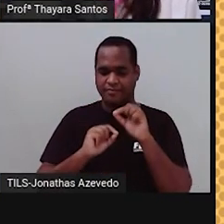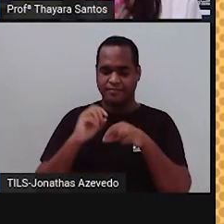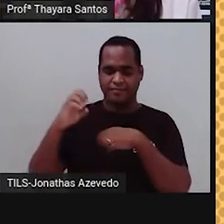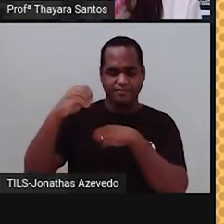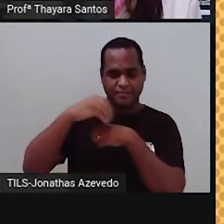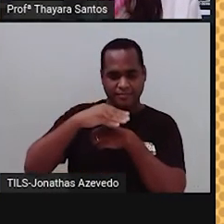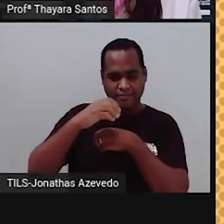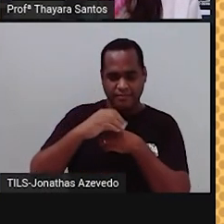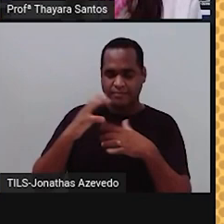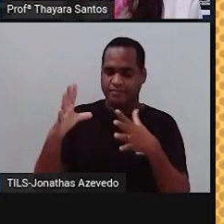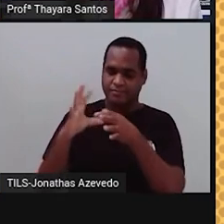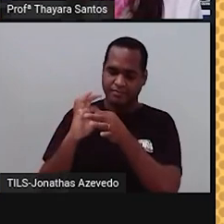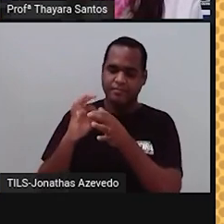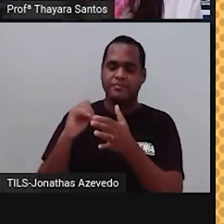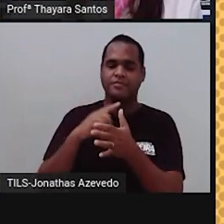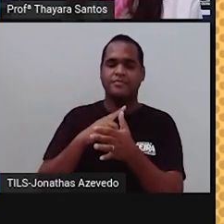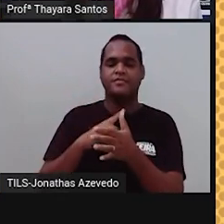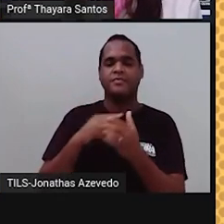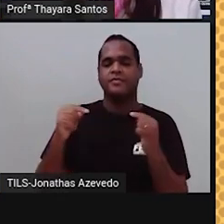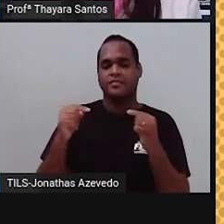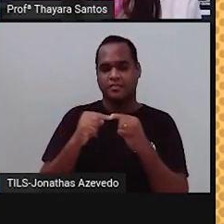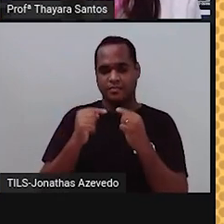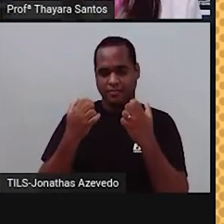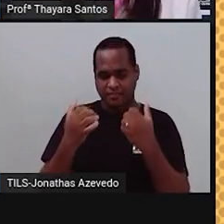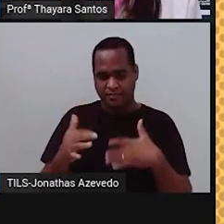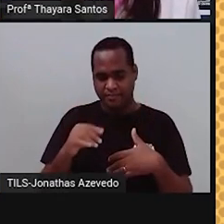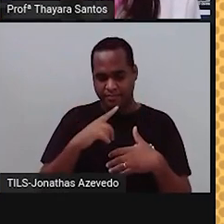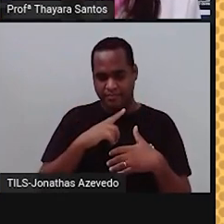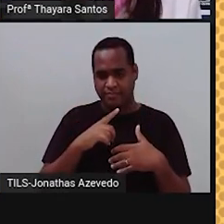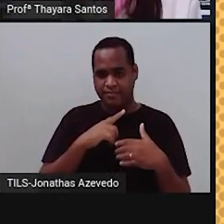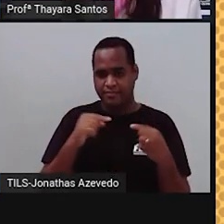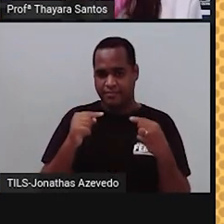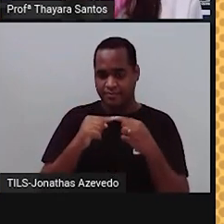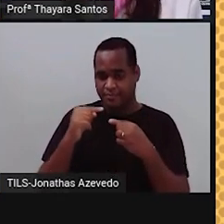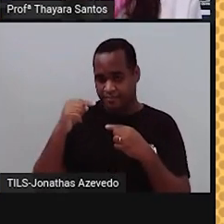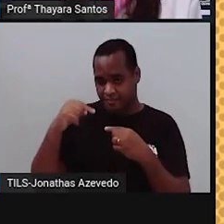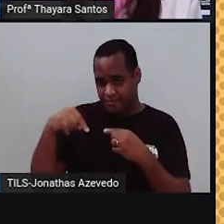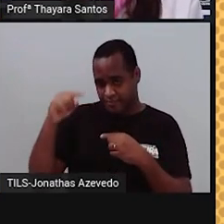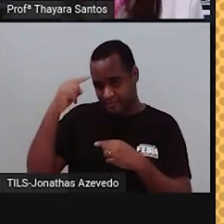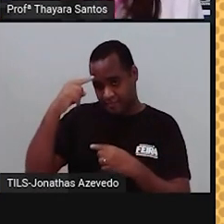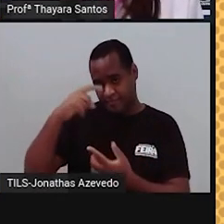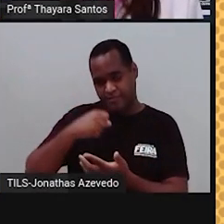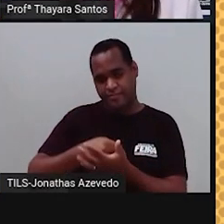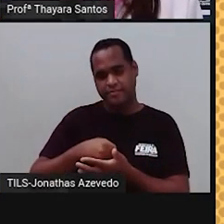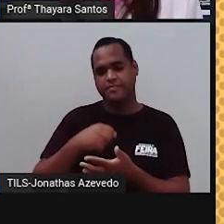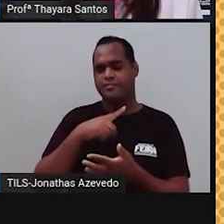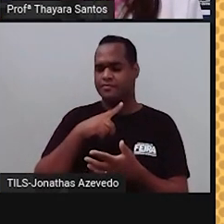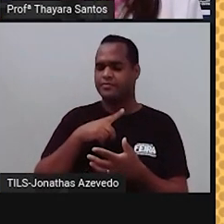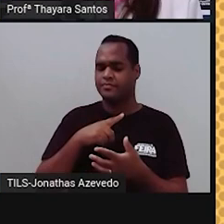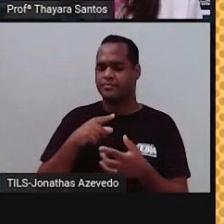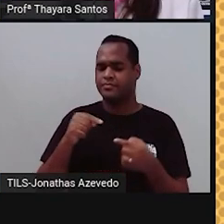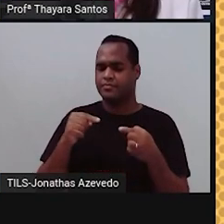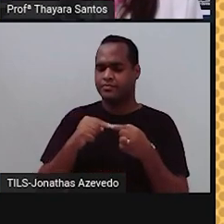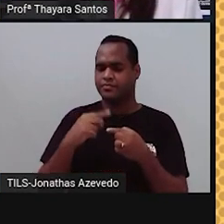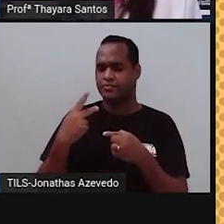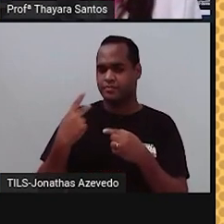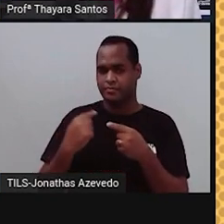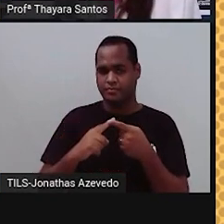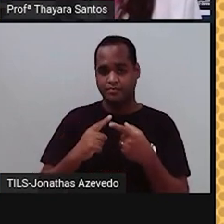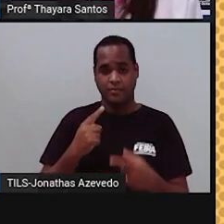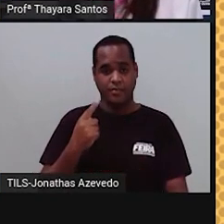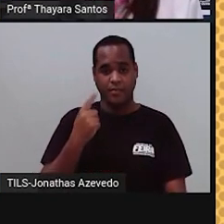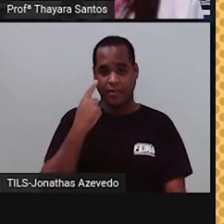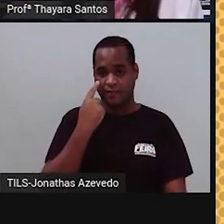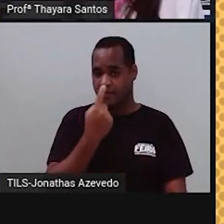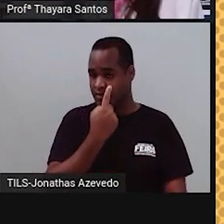do meio e a partir dessas informações a gente vai tomar determinadas atitudes. E esses sentidos são a visão,